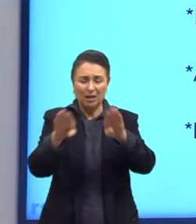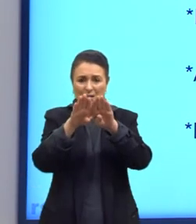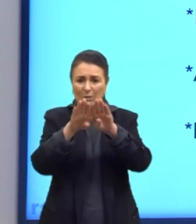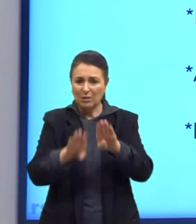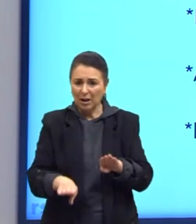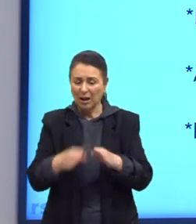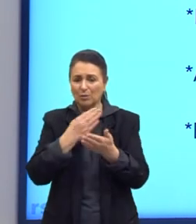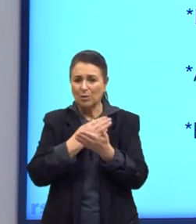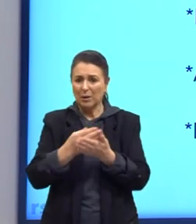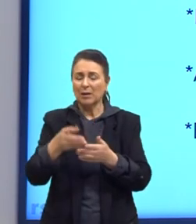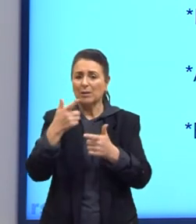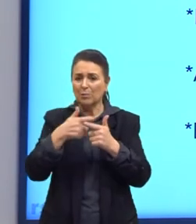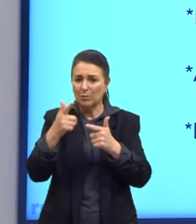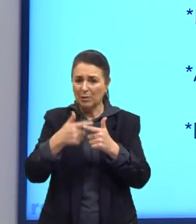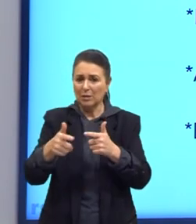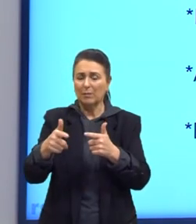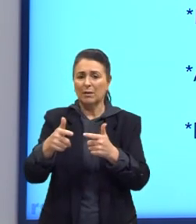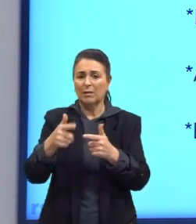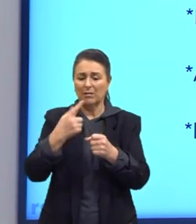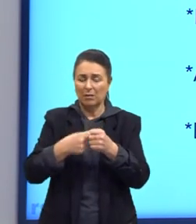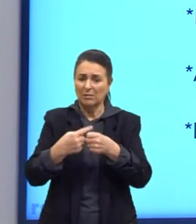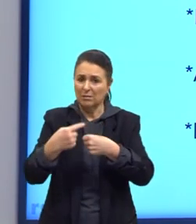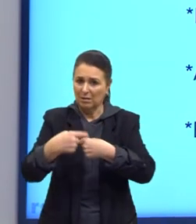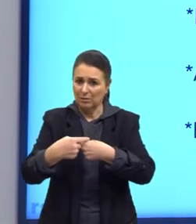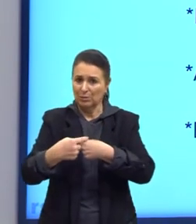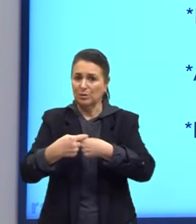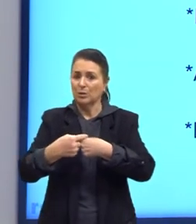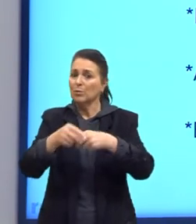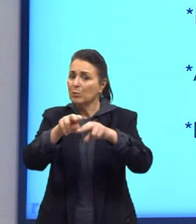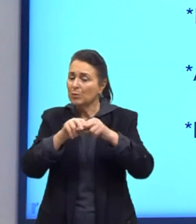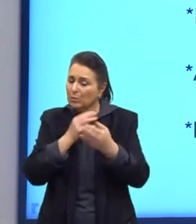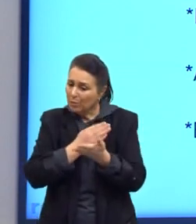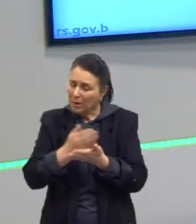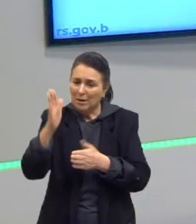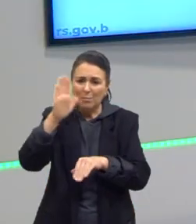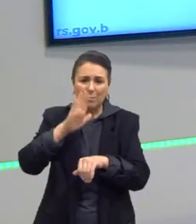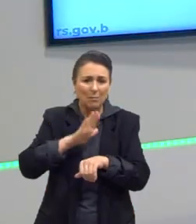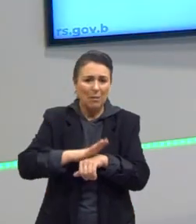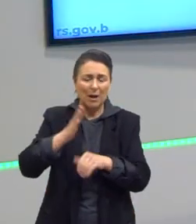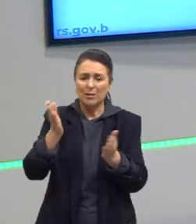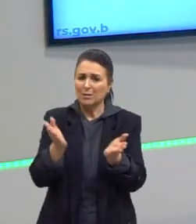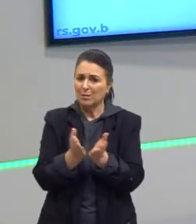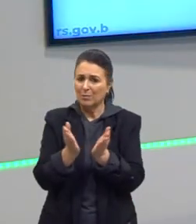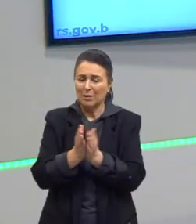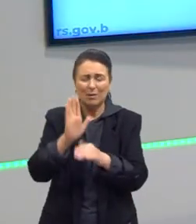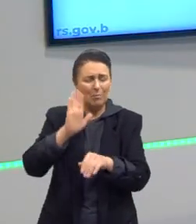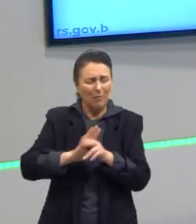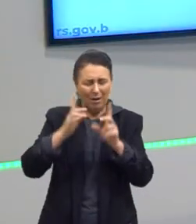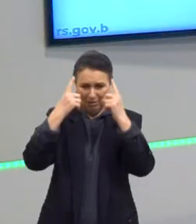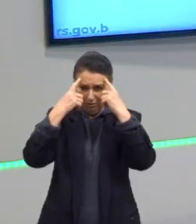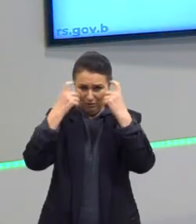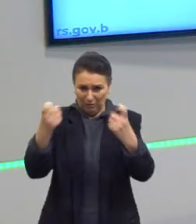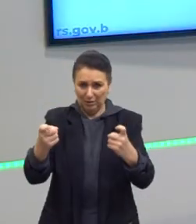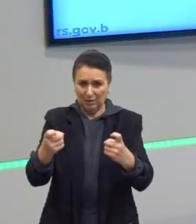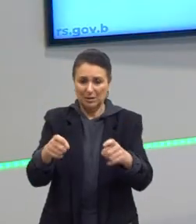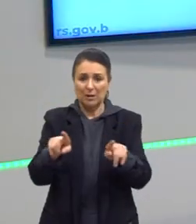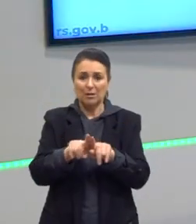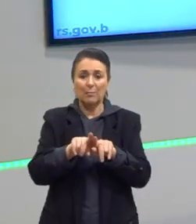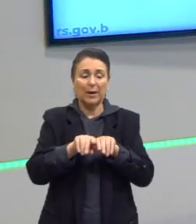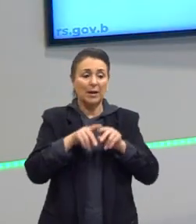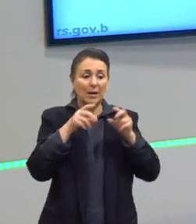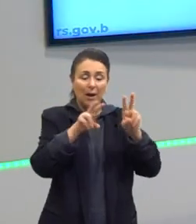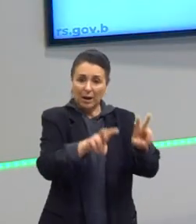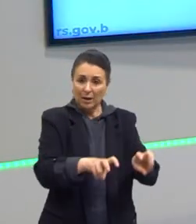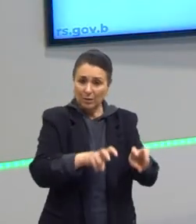nos grandes centros urbanos. E aí gera pobreza e violência. A expulsão da agricultura, a mecanização da agricultura,